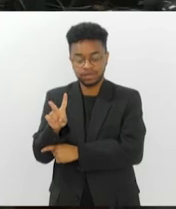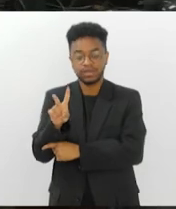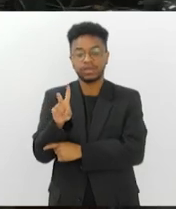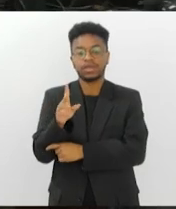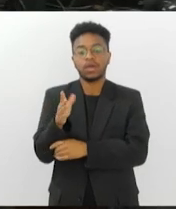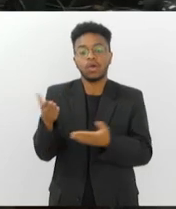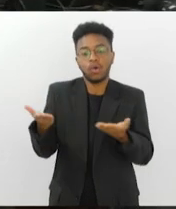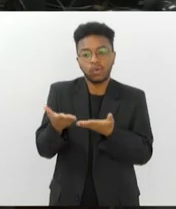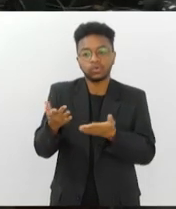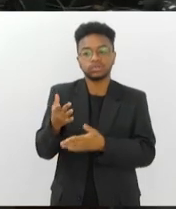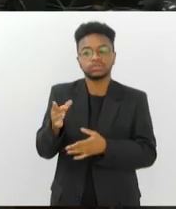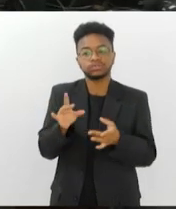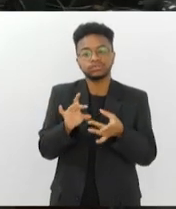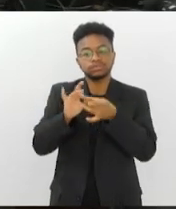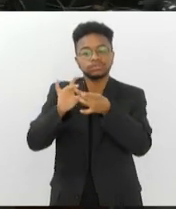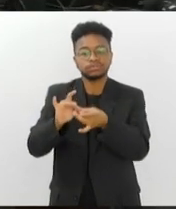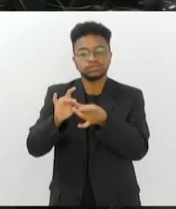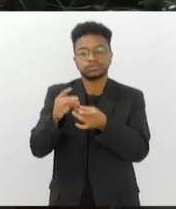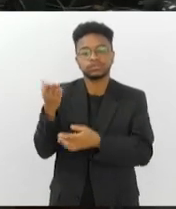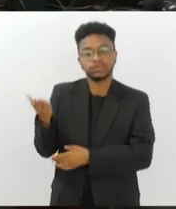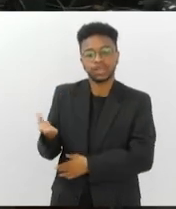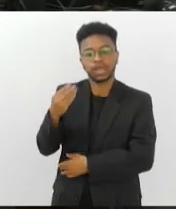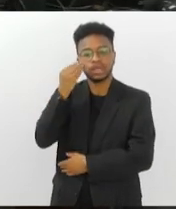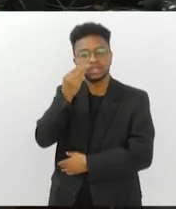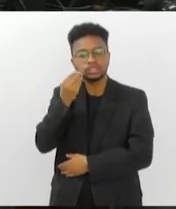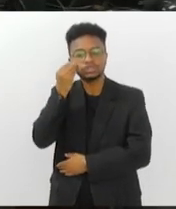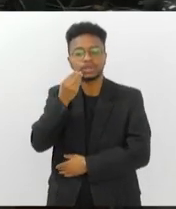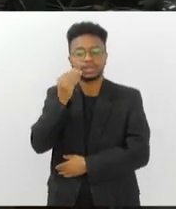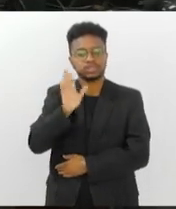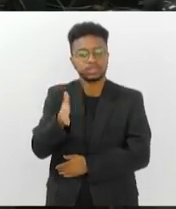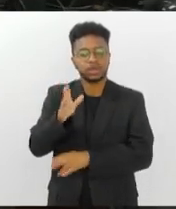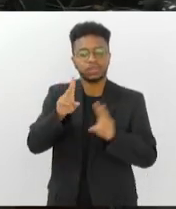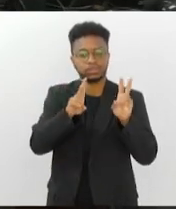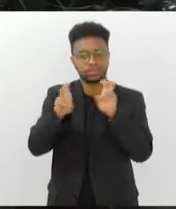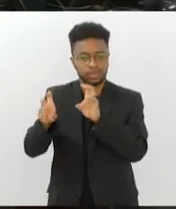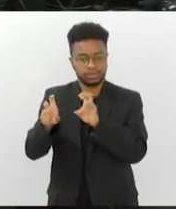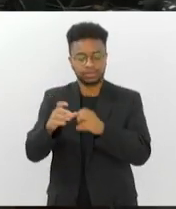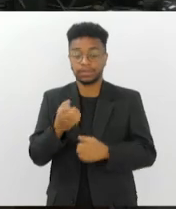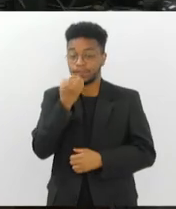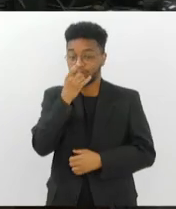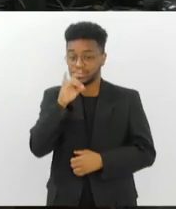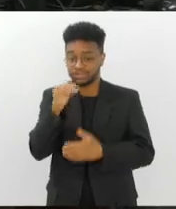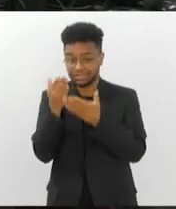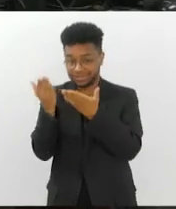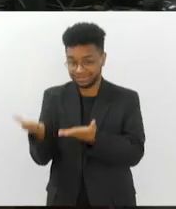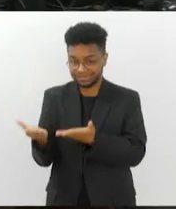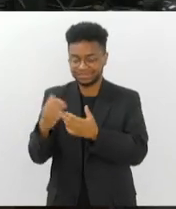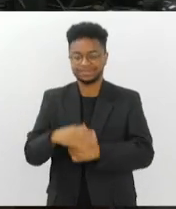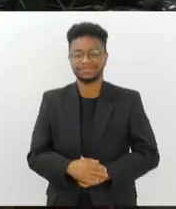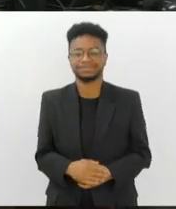Viviani está ao lado de uma especialista no tema. PV, muito bom dia para você.